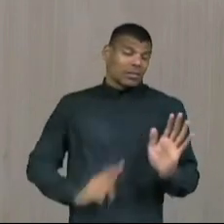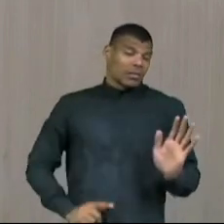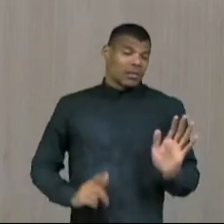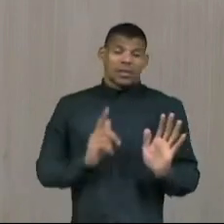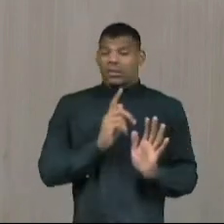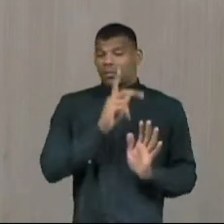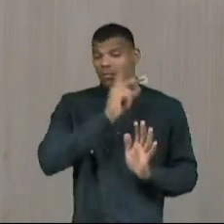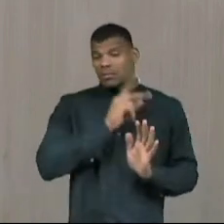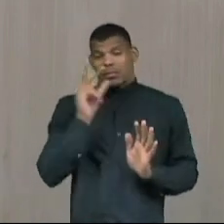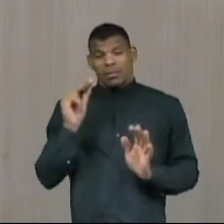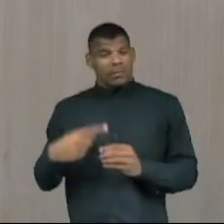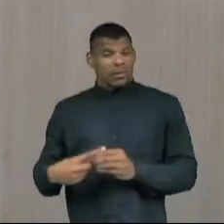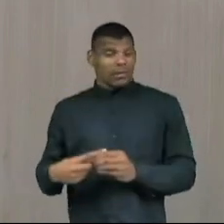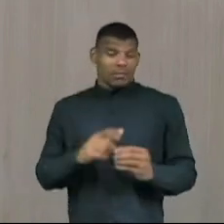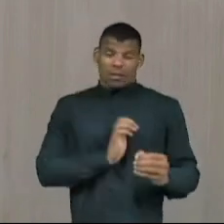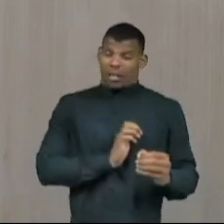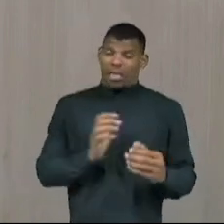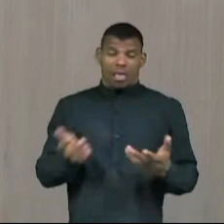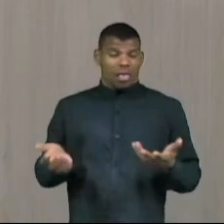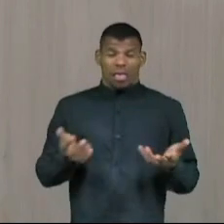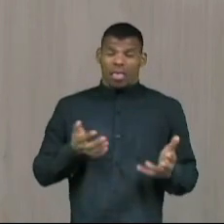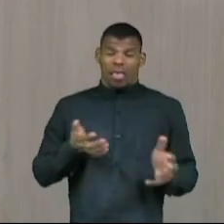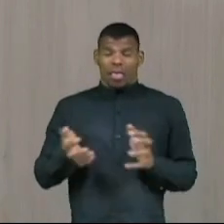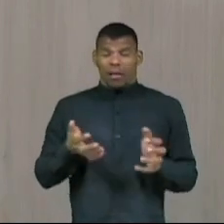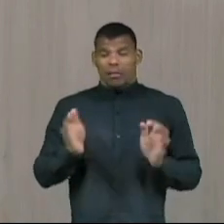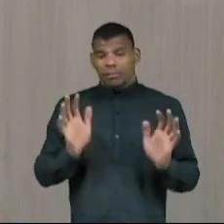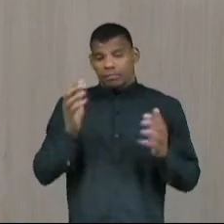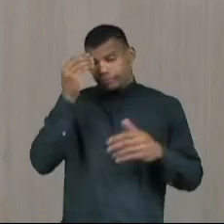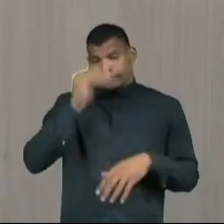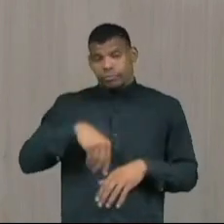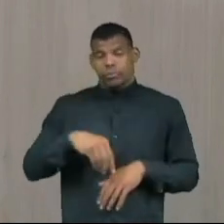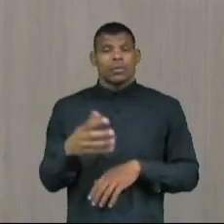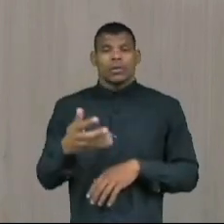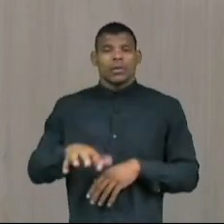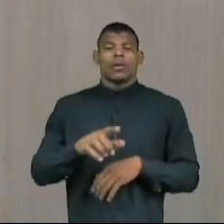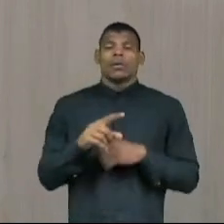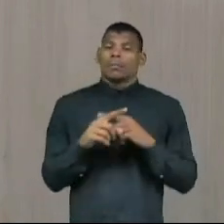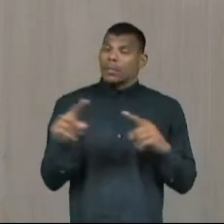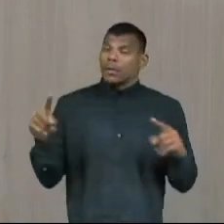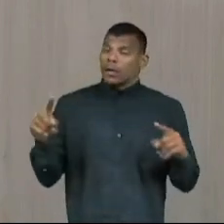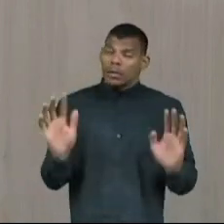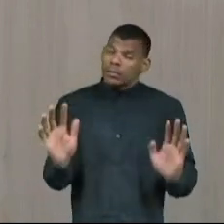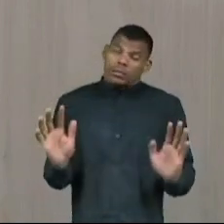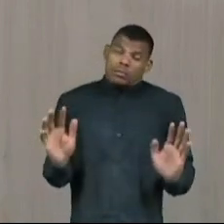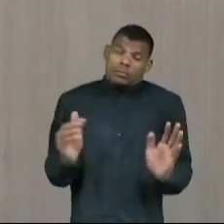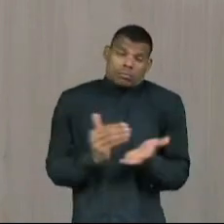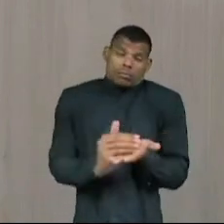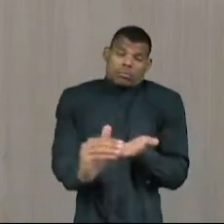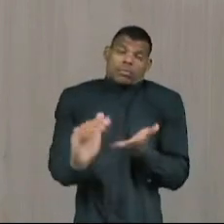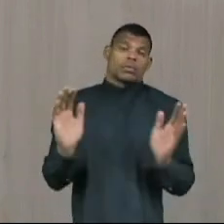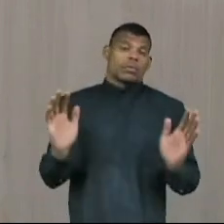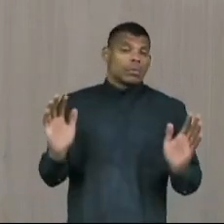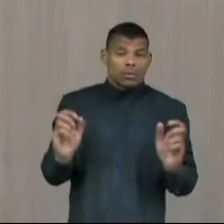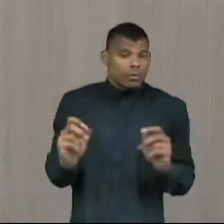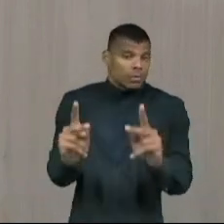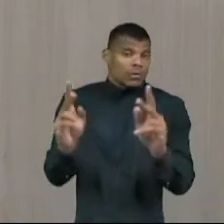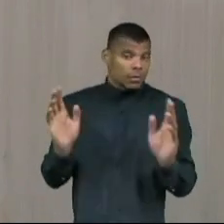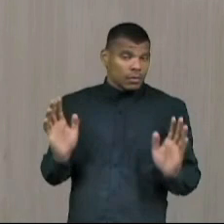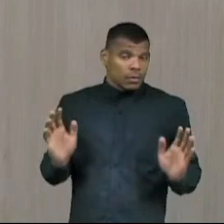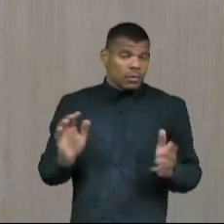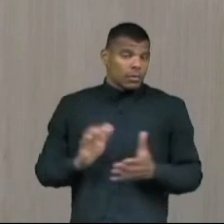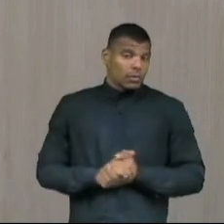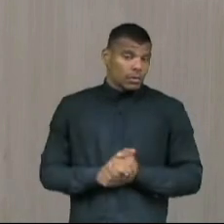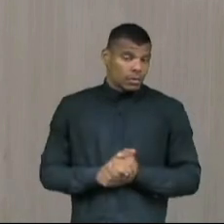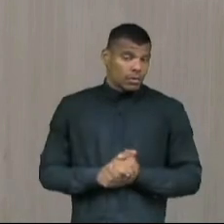governo municipal, prefeitura de Fortaleza. Mas já que houve esta comparação e assim fica essa